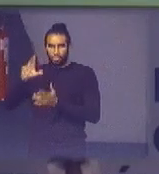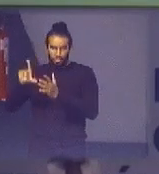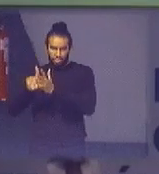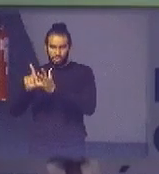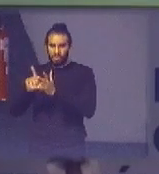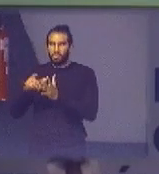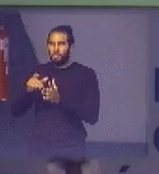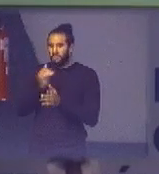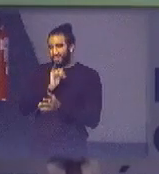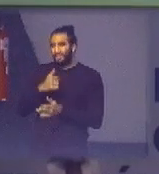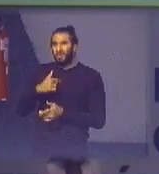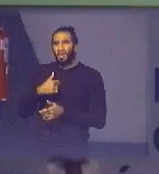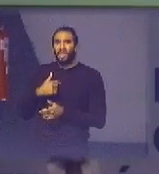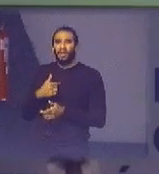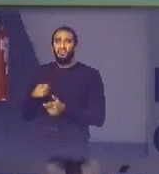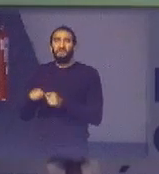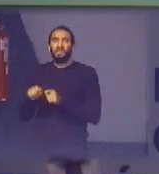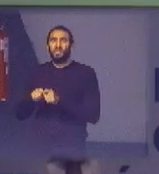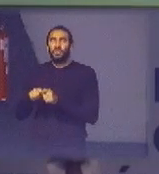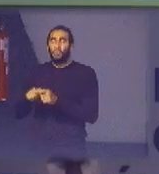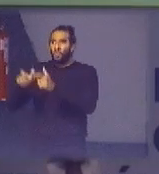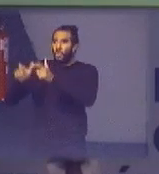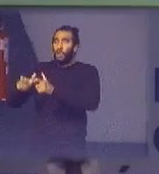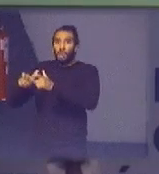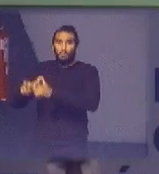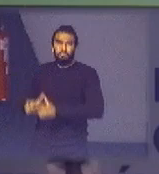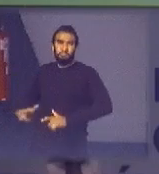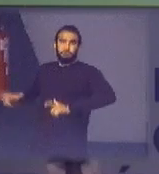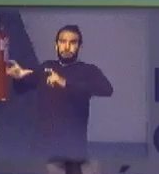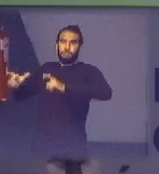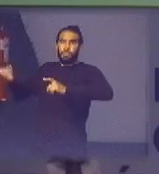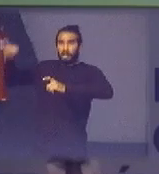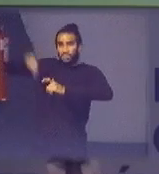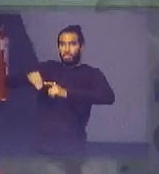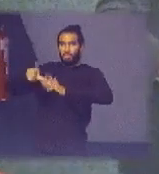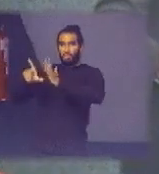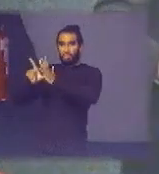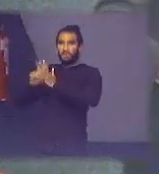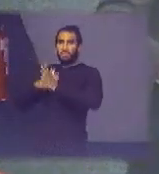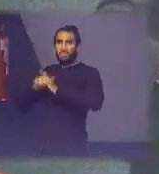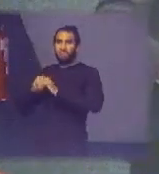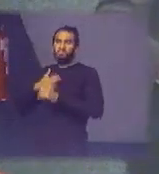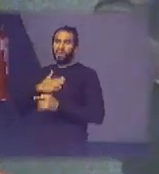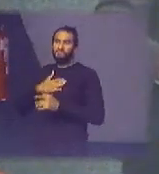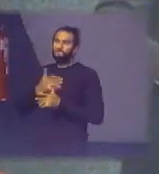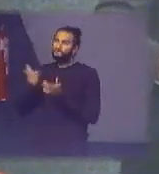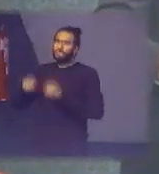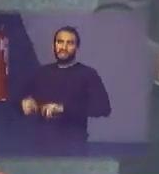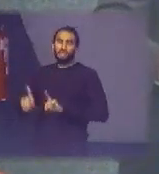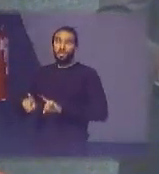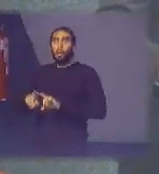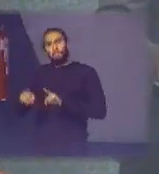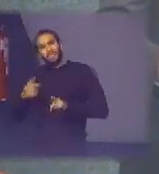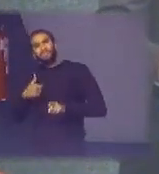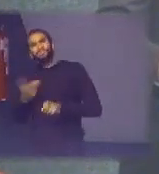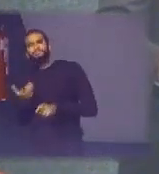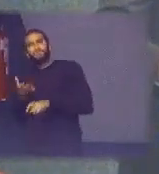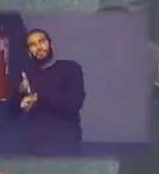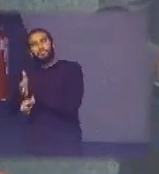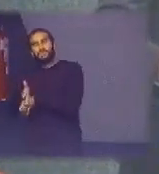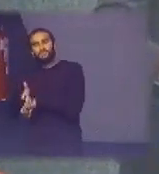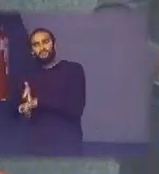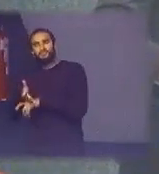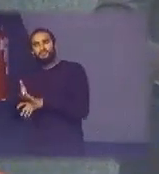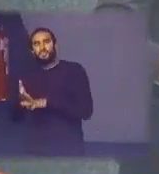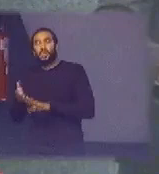colocar uma banca de jornal dentro da minha loja mas eu quero participar ou então usava